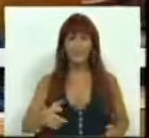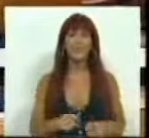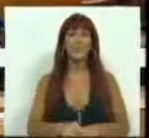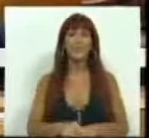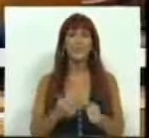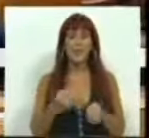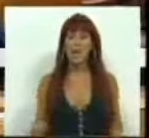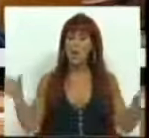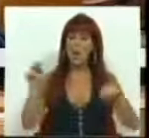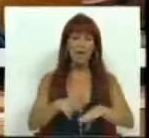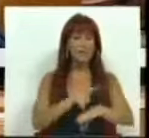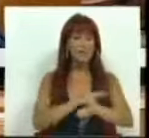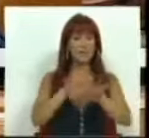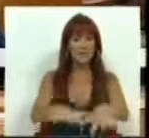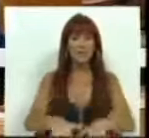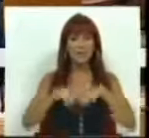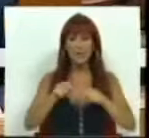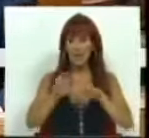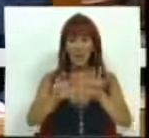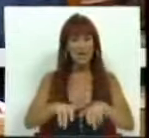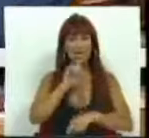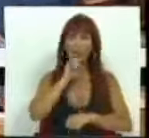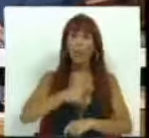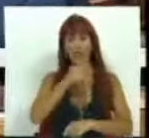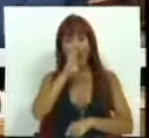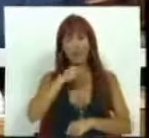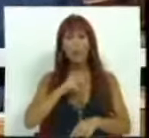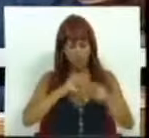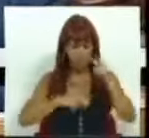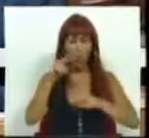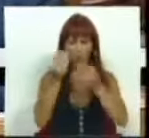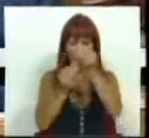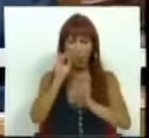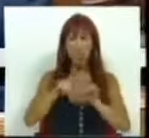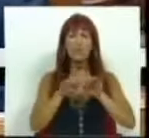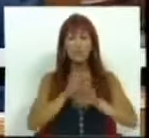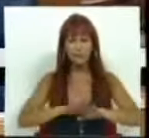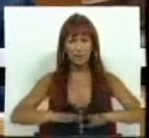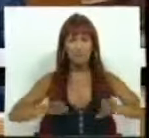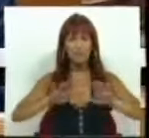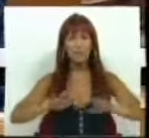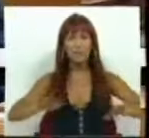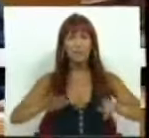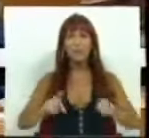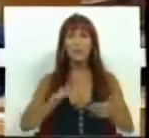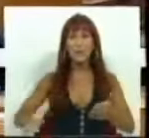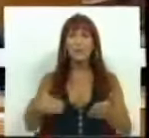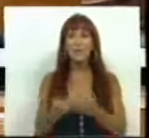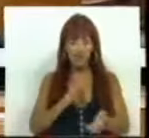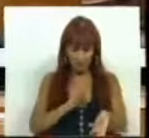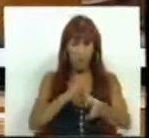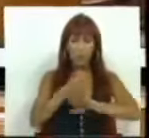Da nova direcção parlamentar pode esta Câmara esperar uma atitude construtiva e serena, dando